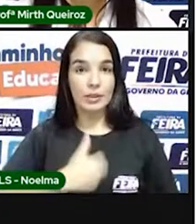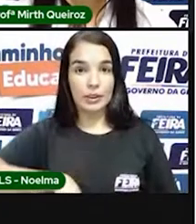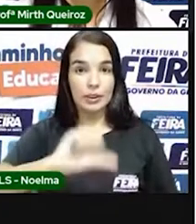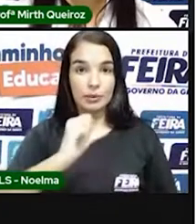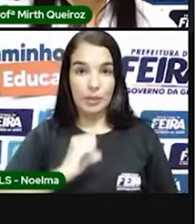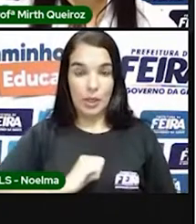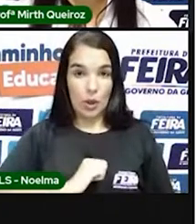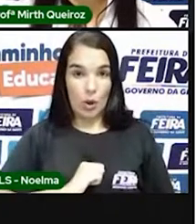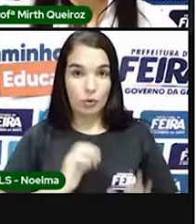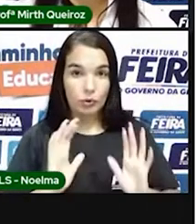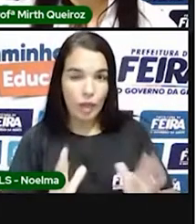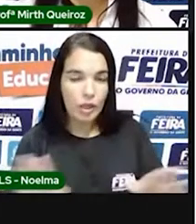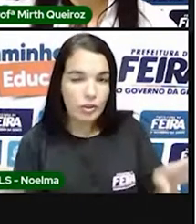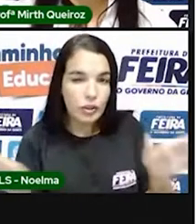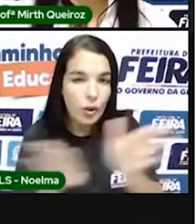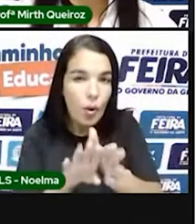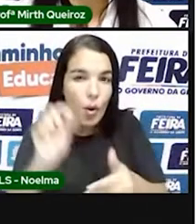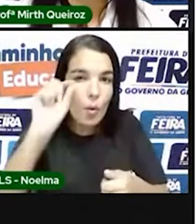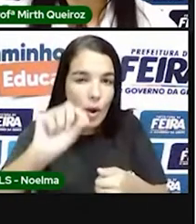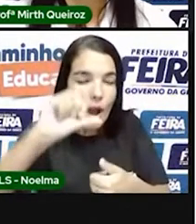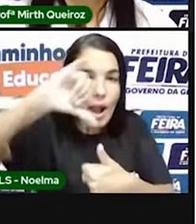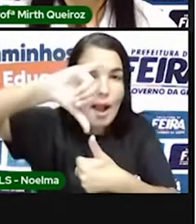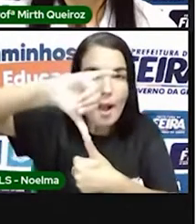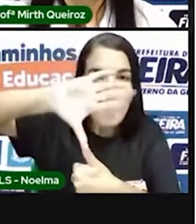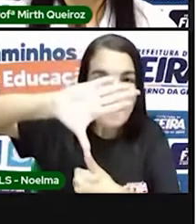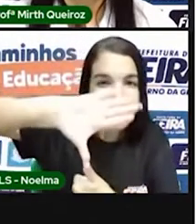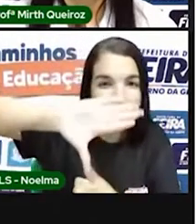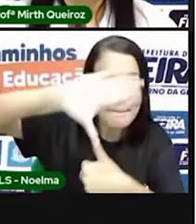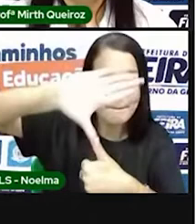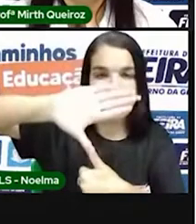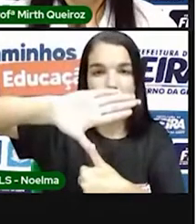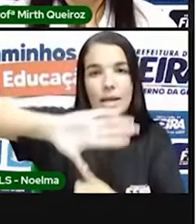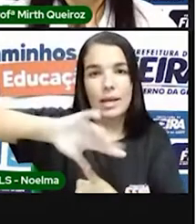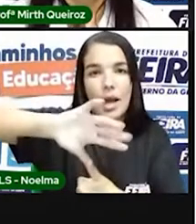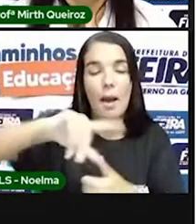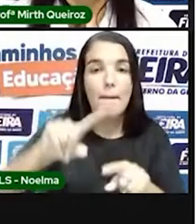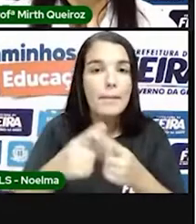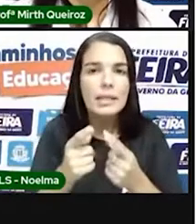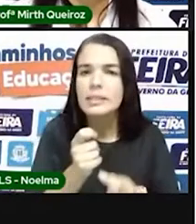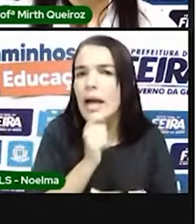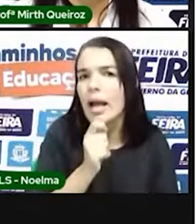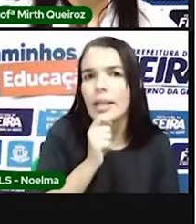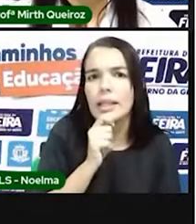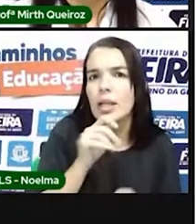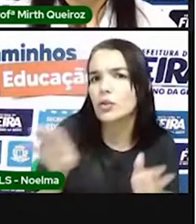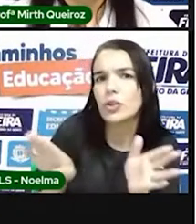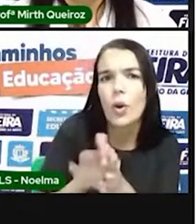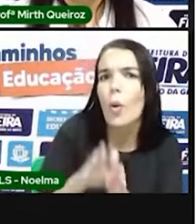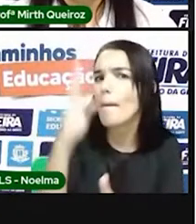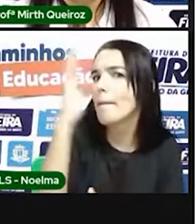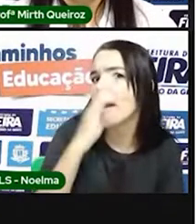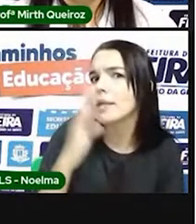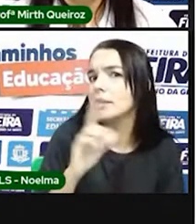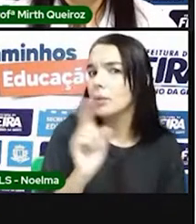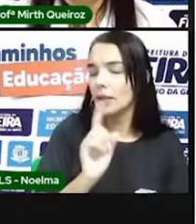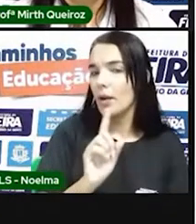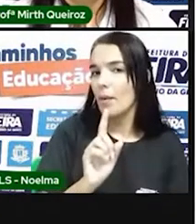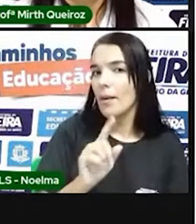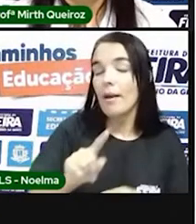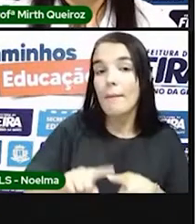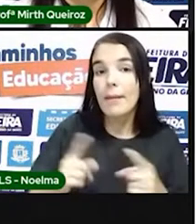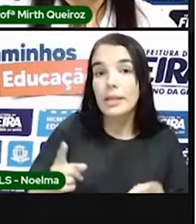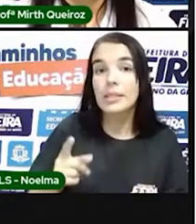em 1492, mas não no território brasileiro. Lembrando que Portugal começou, foi o